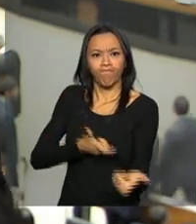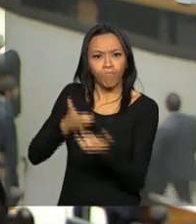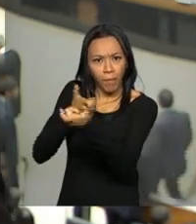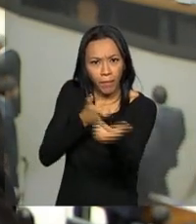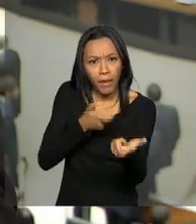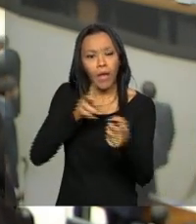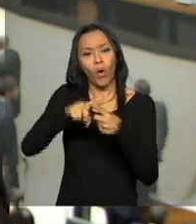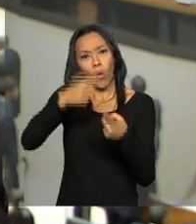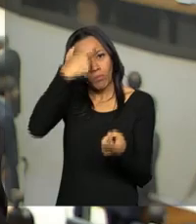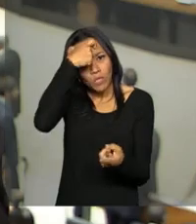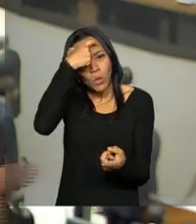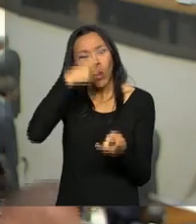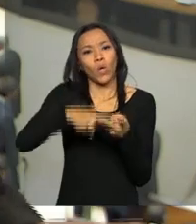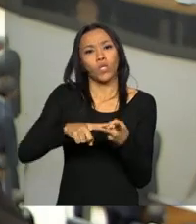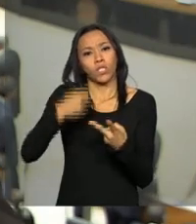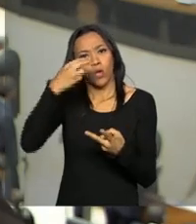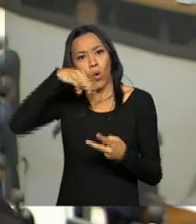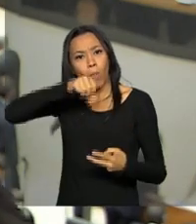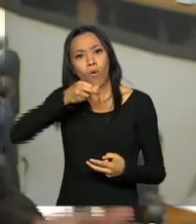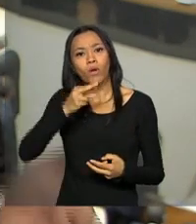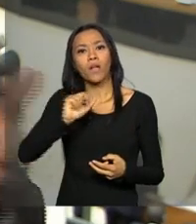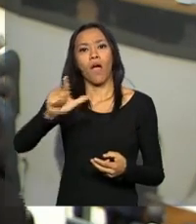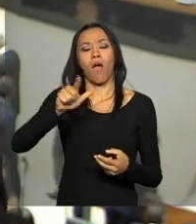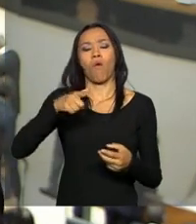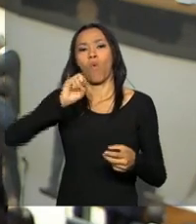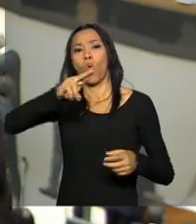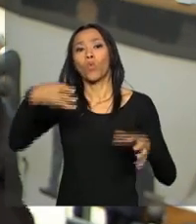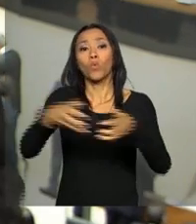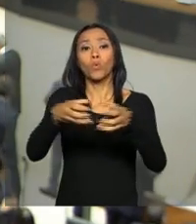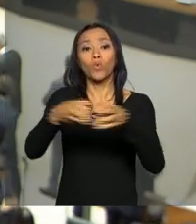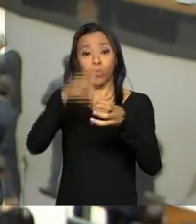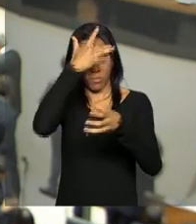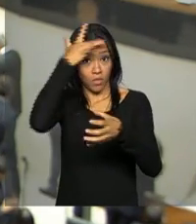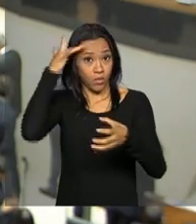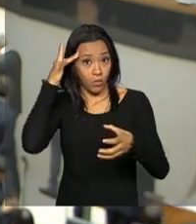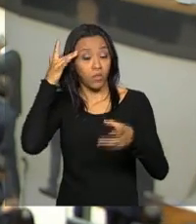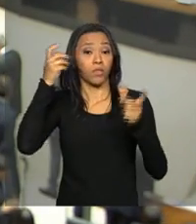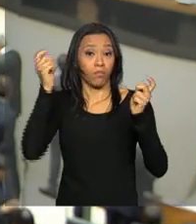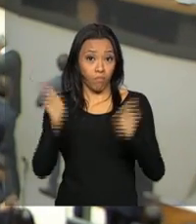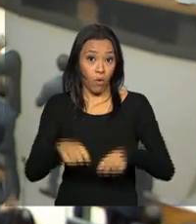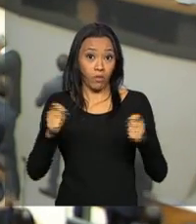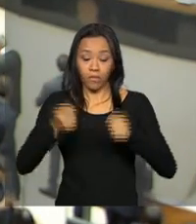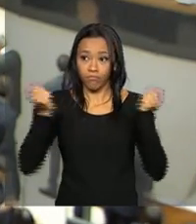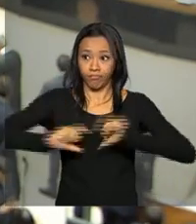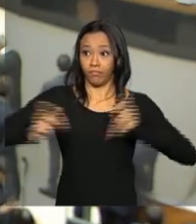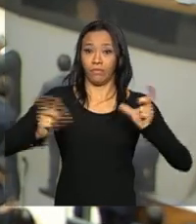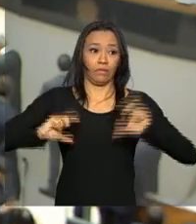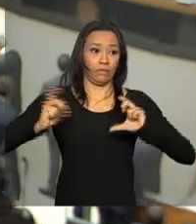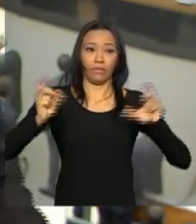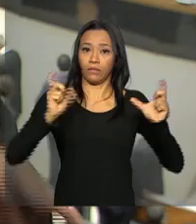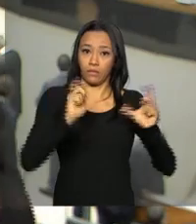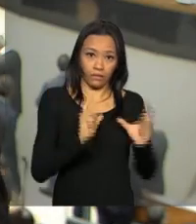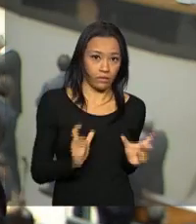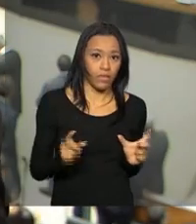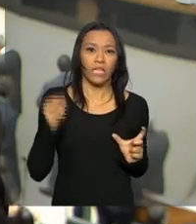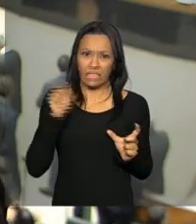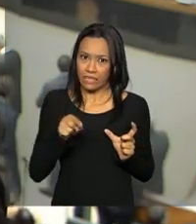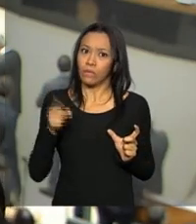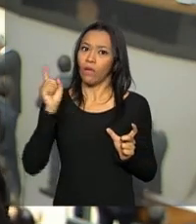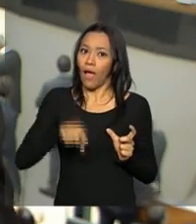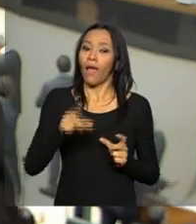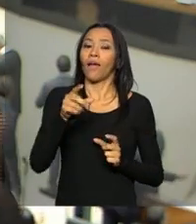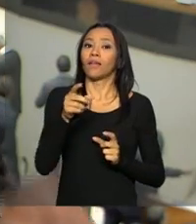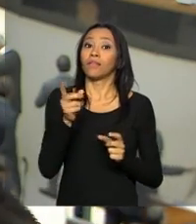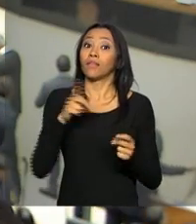psicológica, física ou moral de uma pessoa ou grupo de pessoas e que possa gerar pânico generalizado. São dois tipos